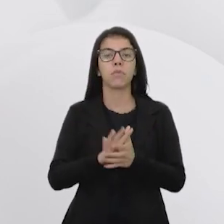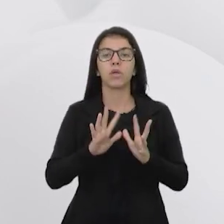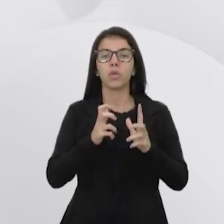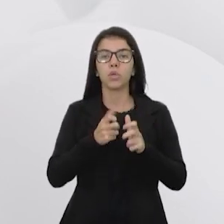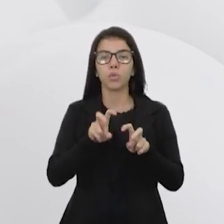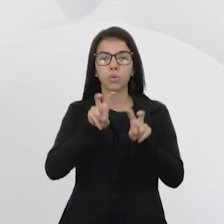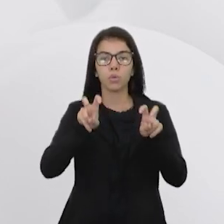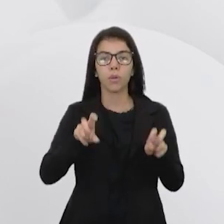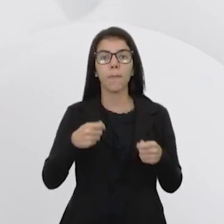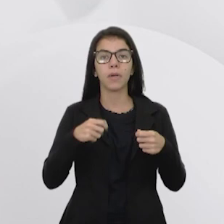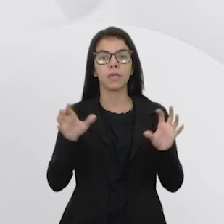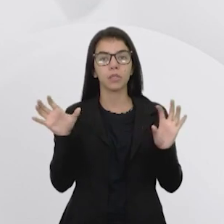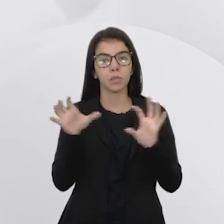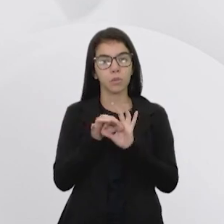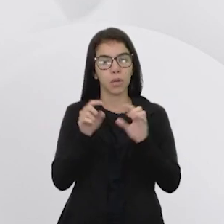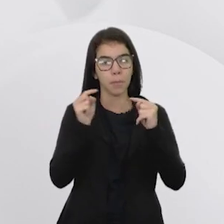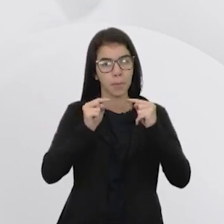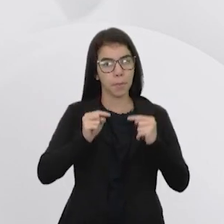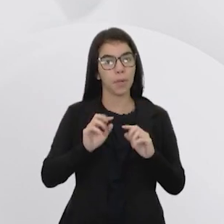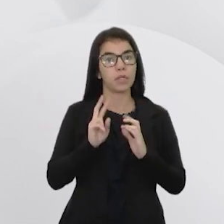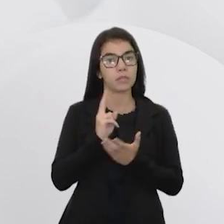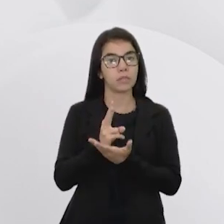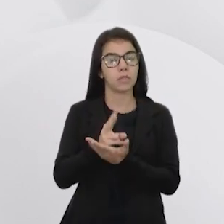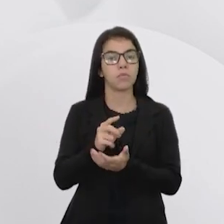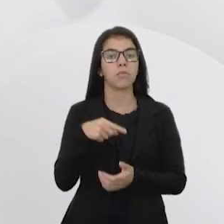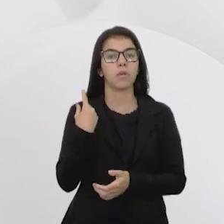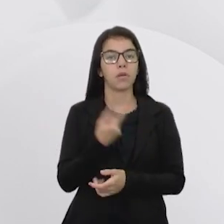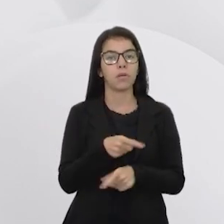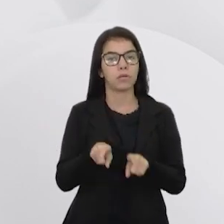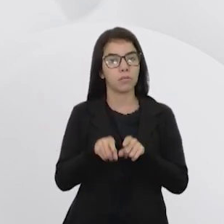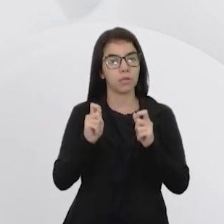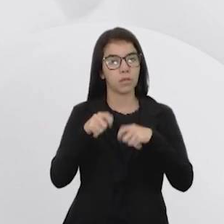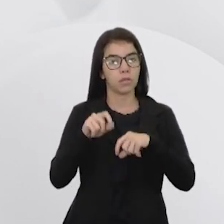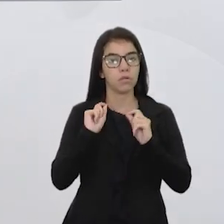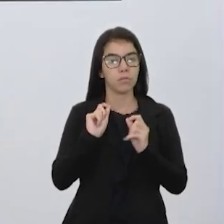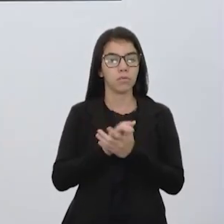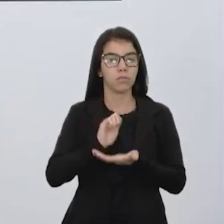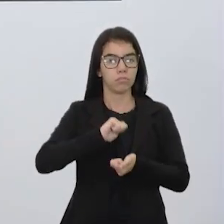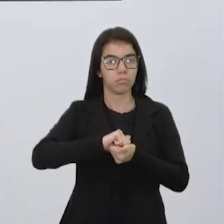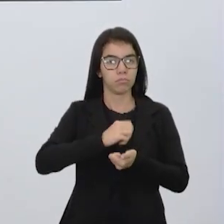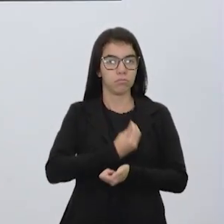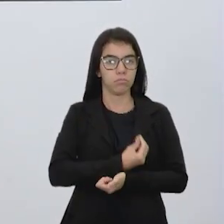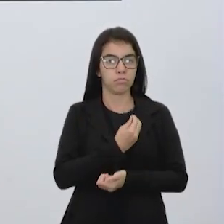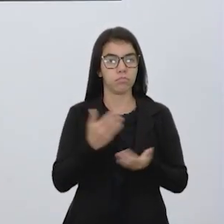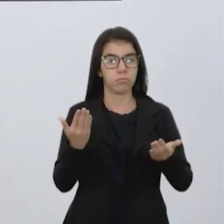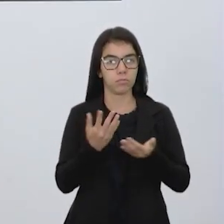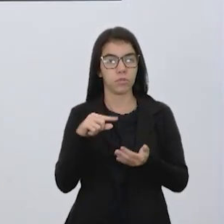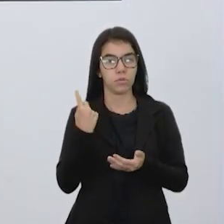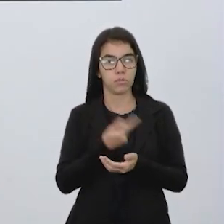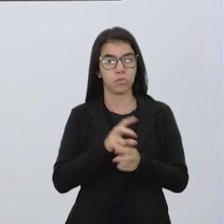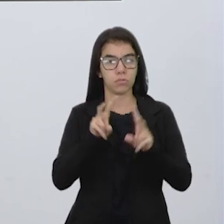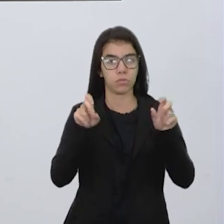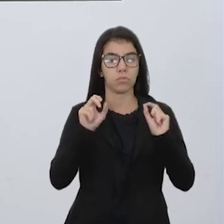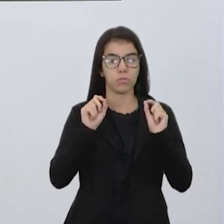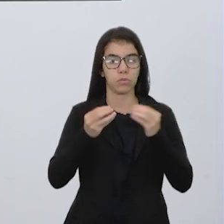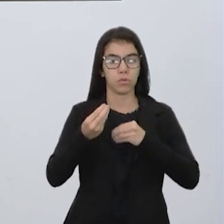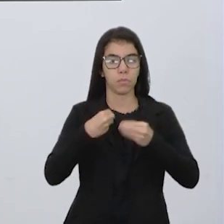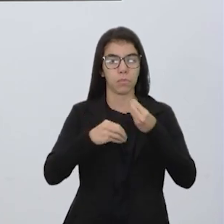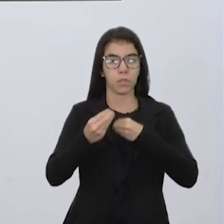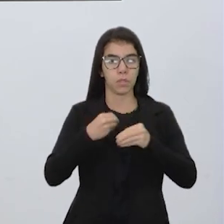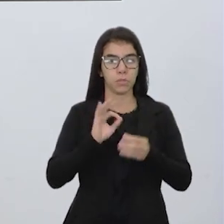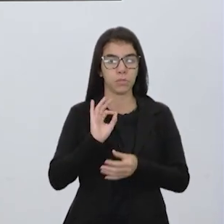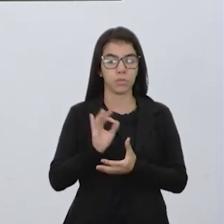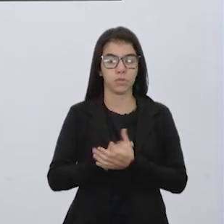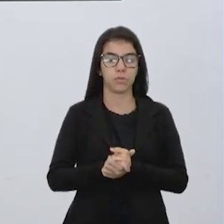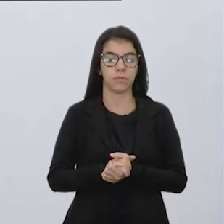circular juntos, precisam caminhar juntos para que a gente tenha aí a qualidade de vida. E agora o tema é plástico,